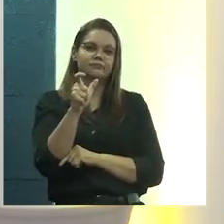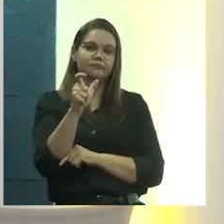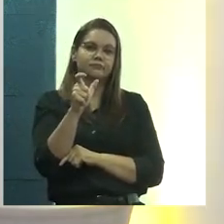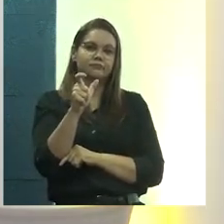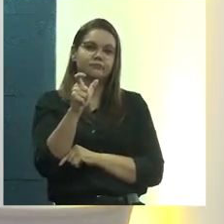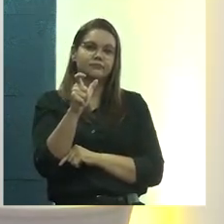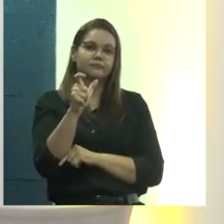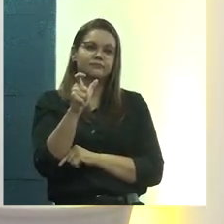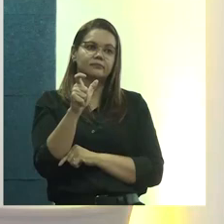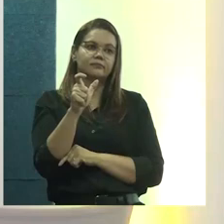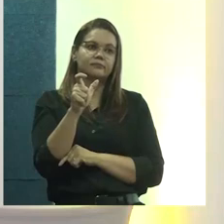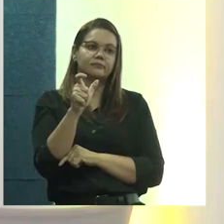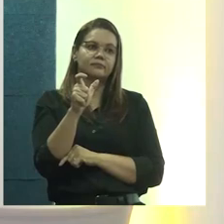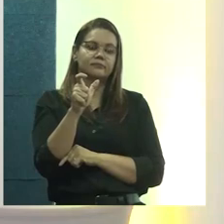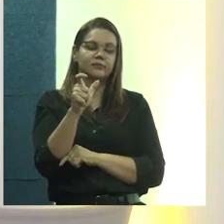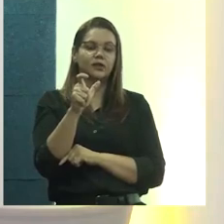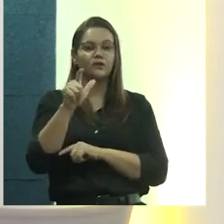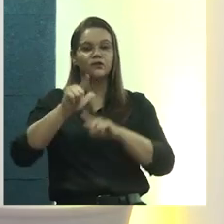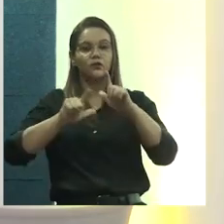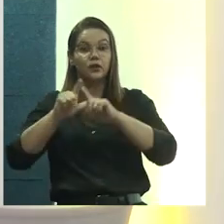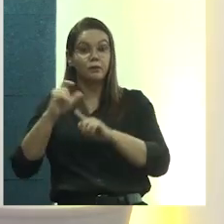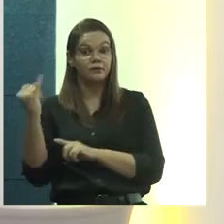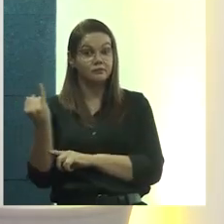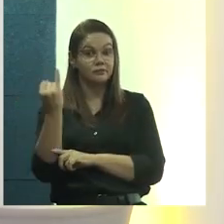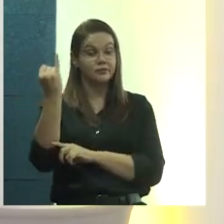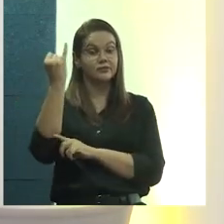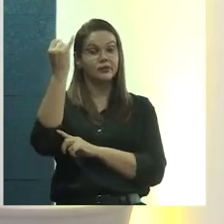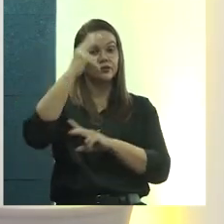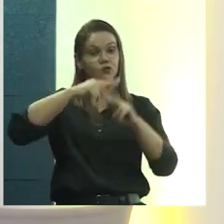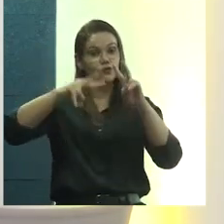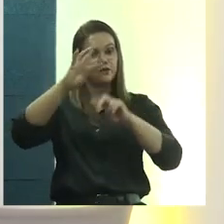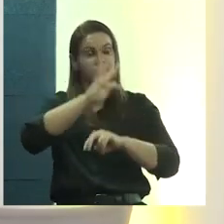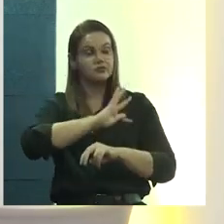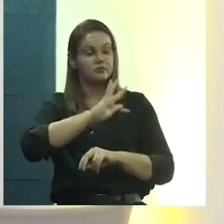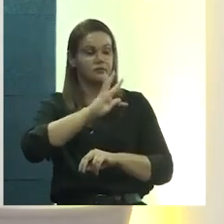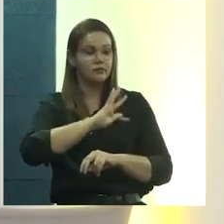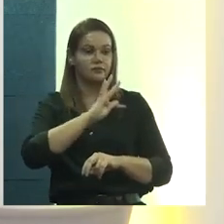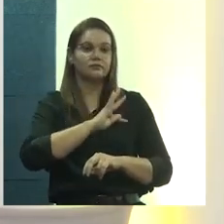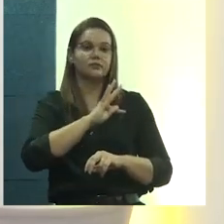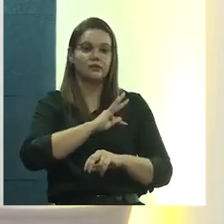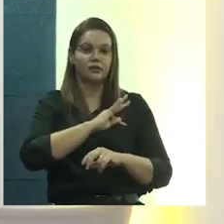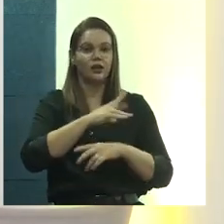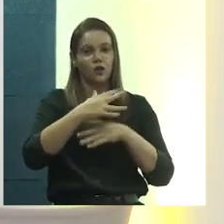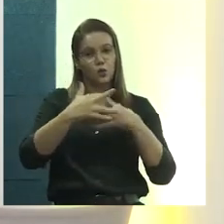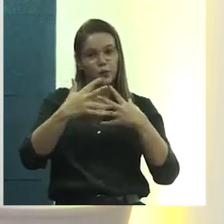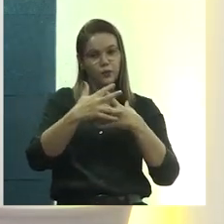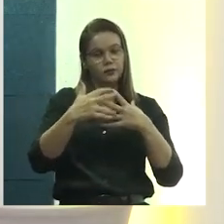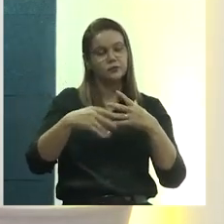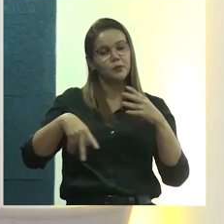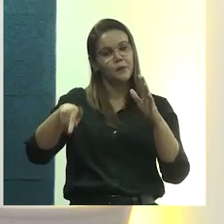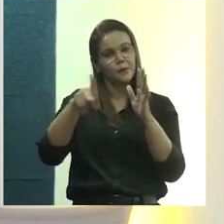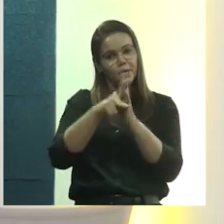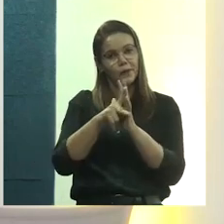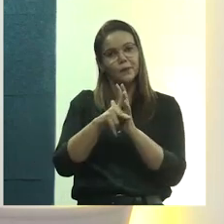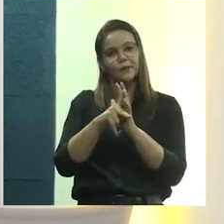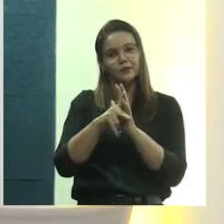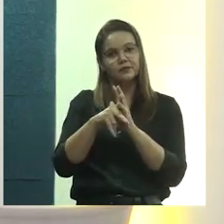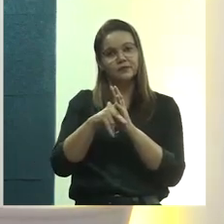precursor de uma visão mais técnica e urbanística da cidade.